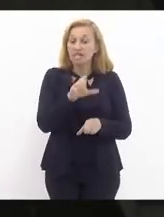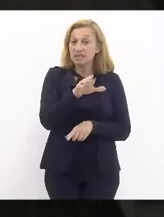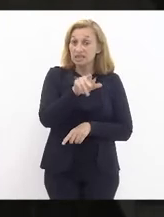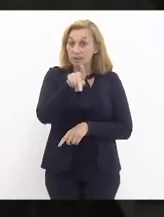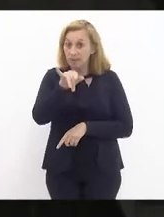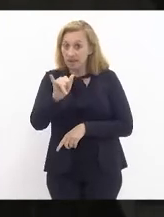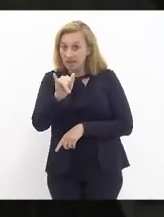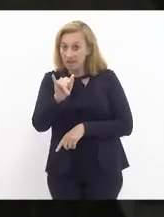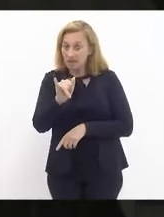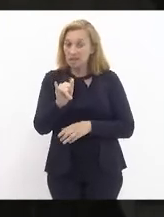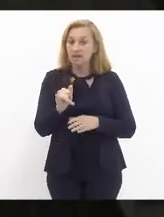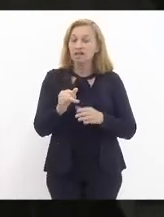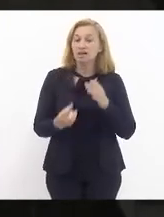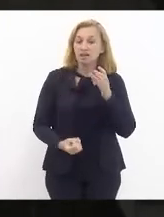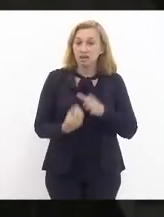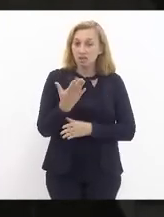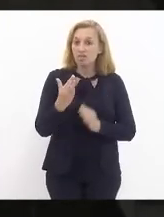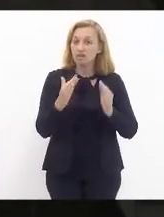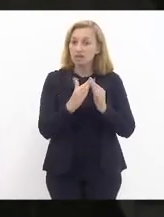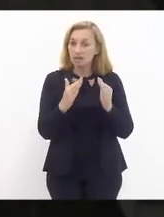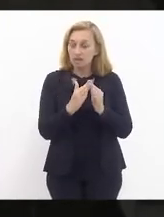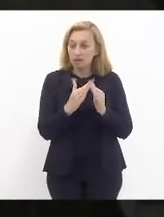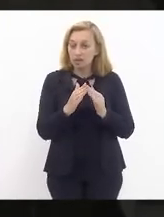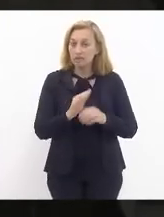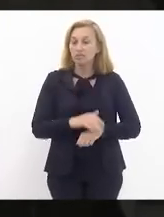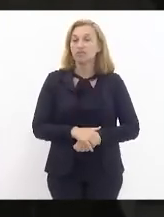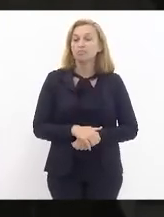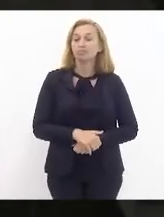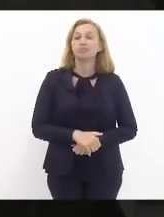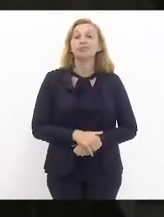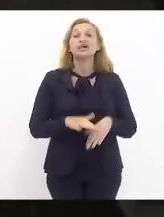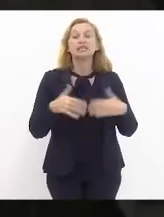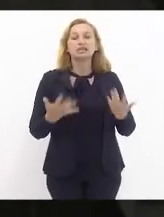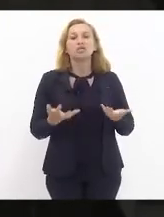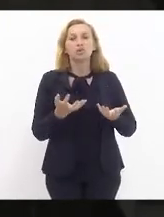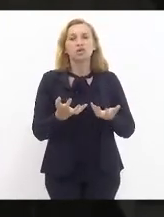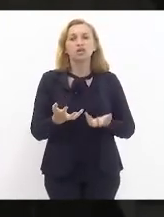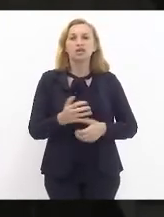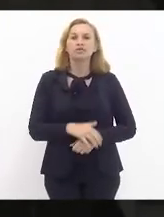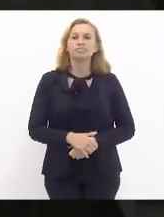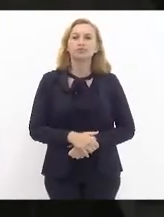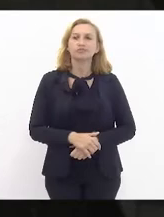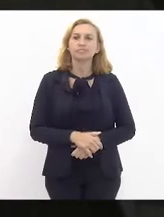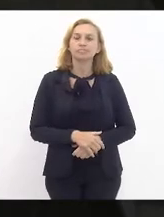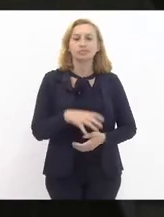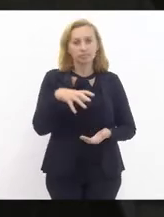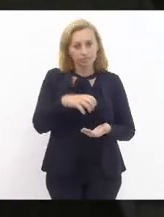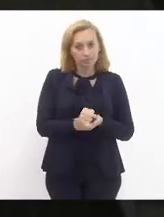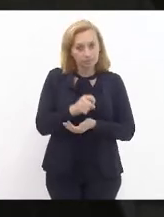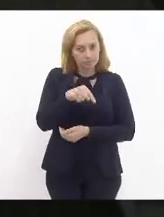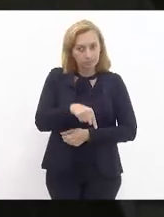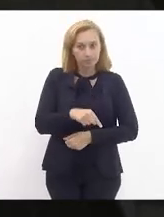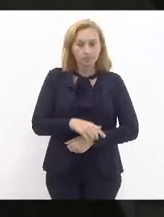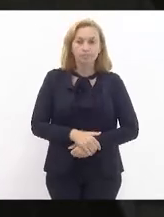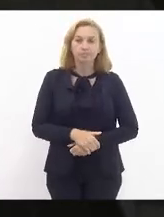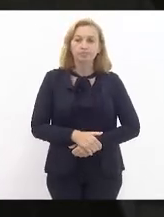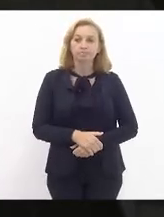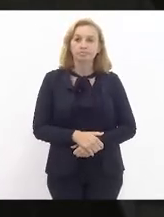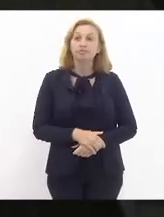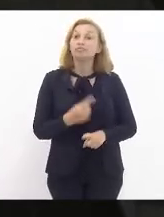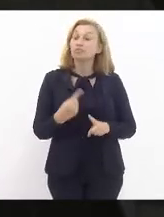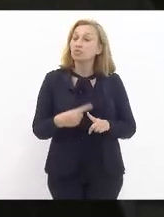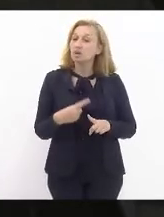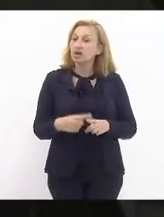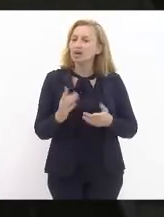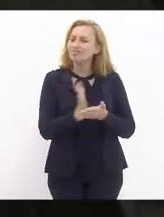instalou e propiciou esses aumentos. Então, eu queria deixar esse registro, porque